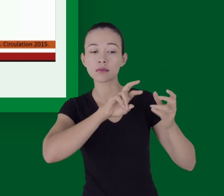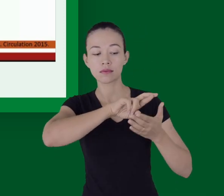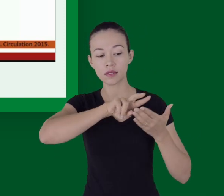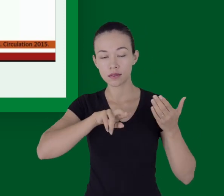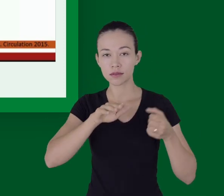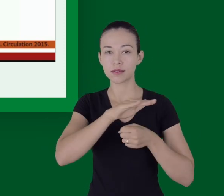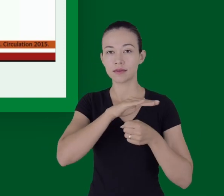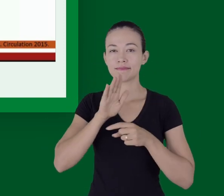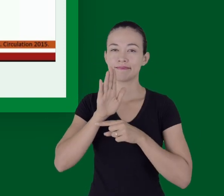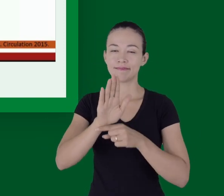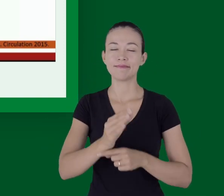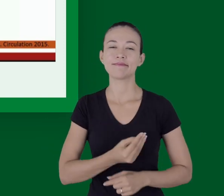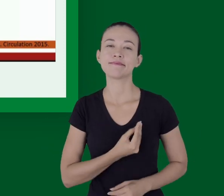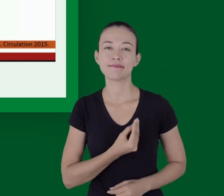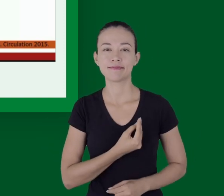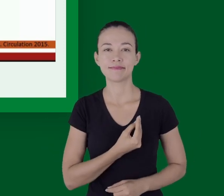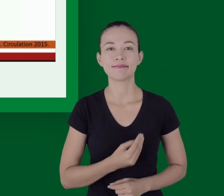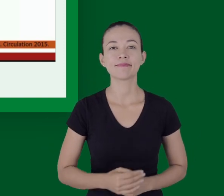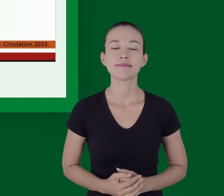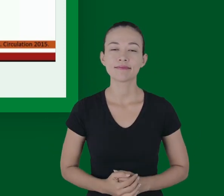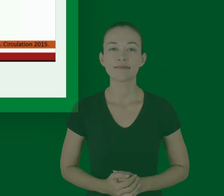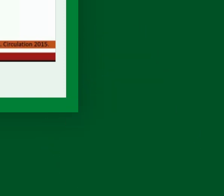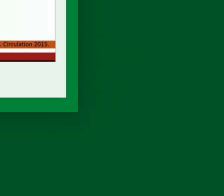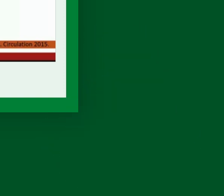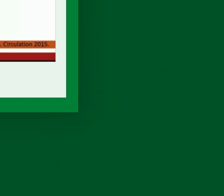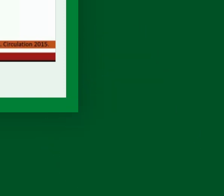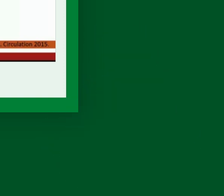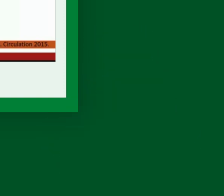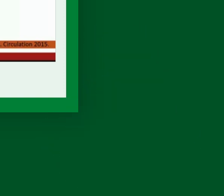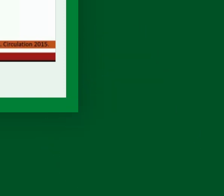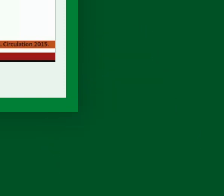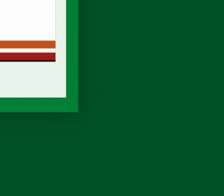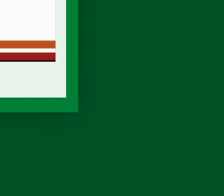é sobre o suporte lançado de vida. aí é próxima